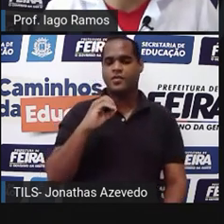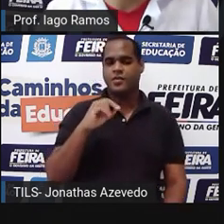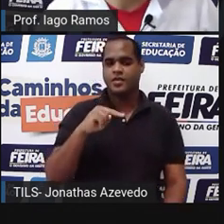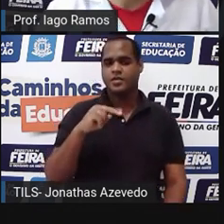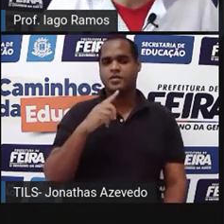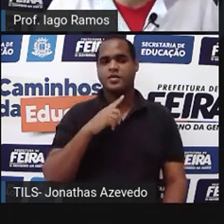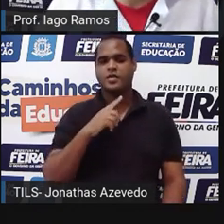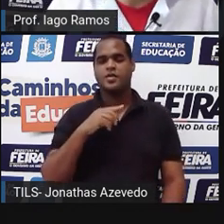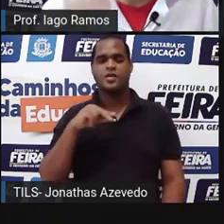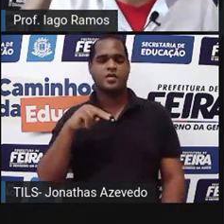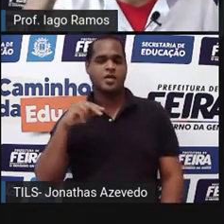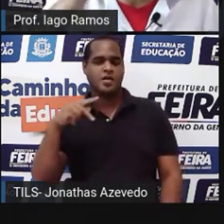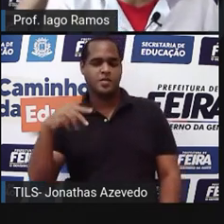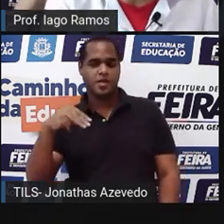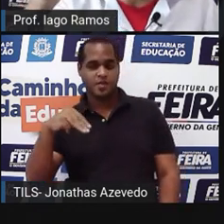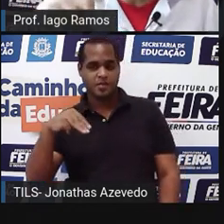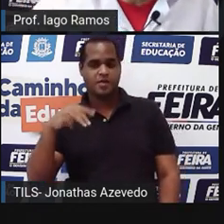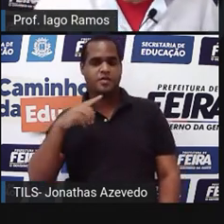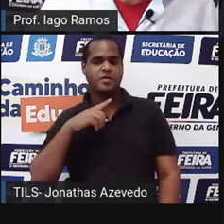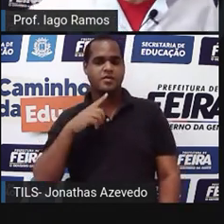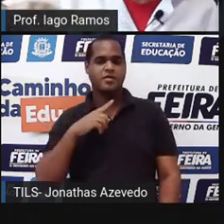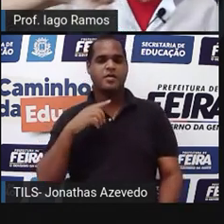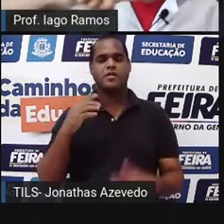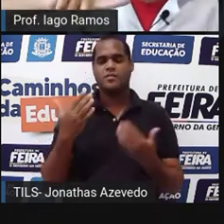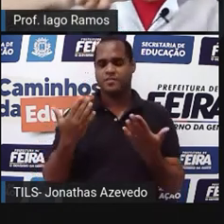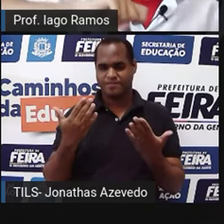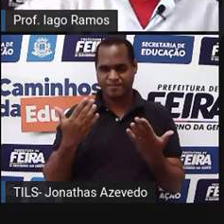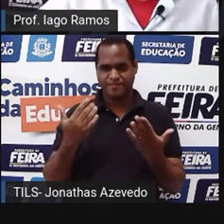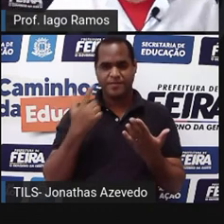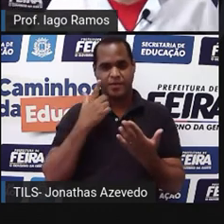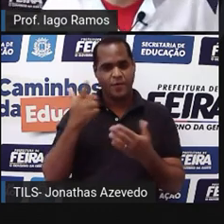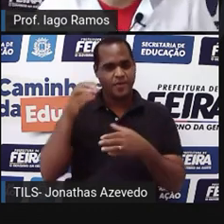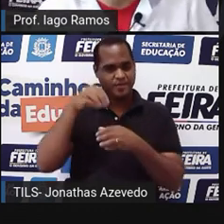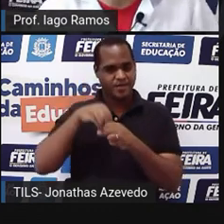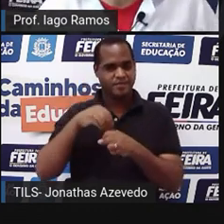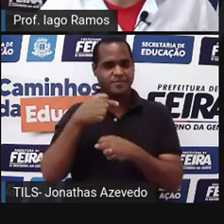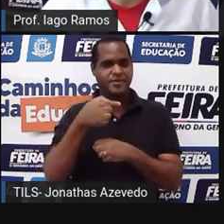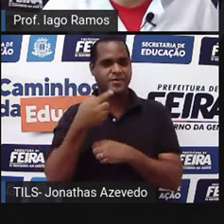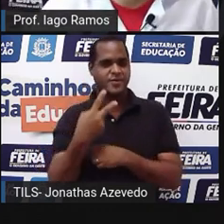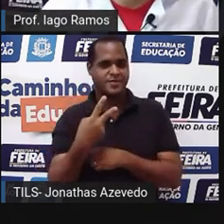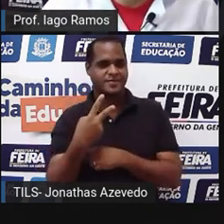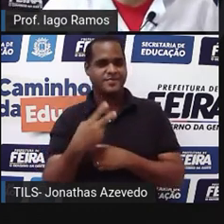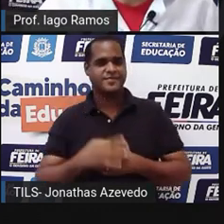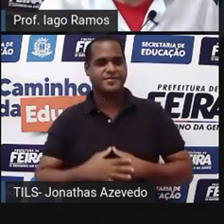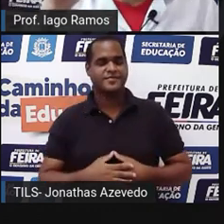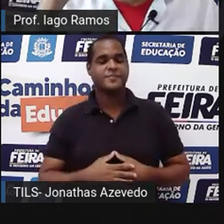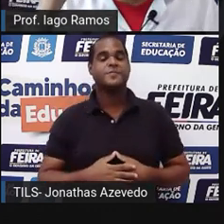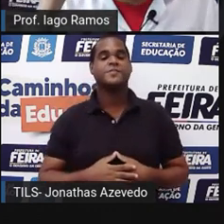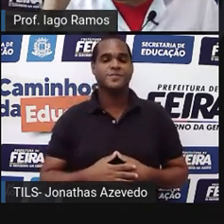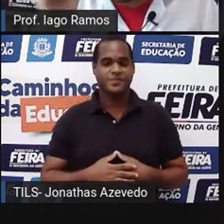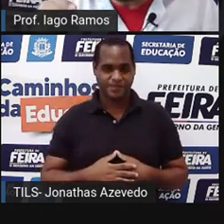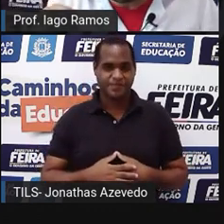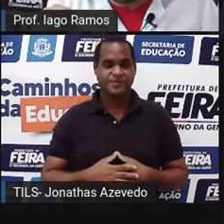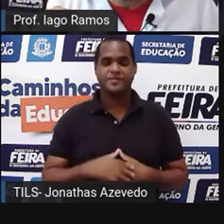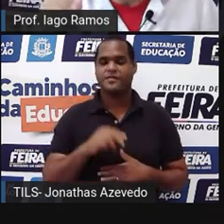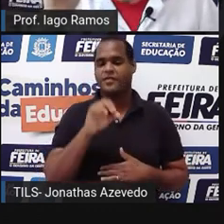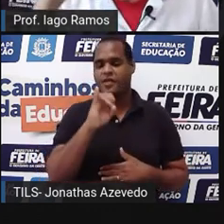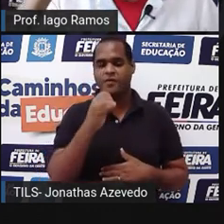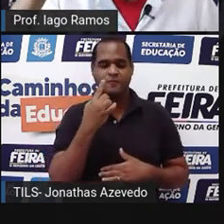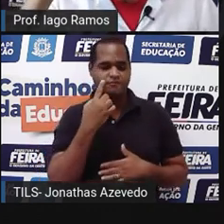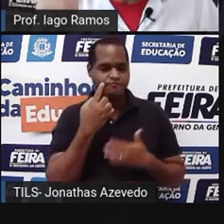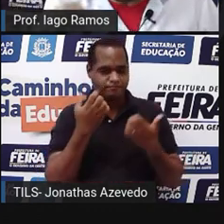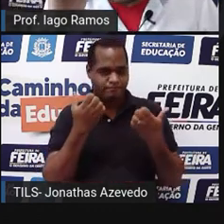MN que eu medi os dois deu 4 e o ângulo dentro deles que é 72. Então se eu ver